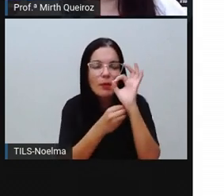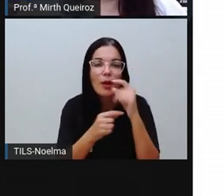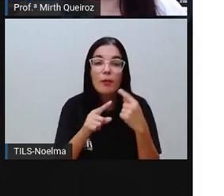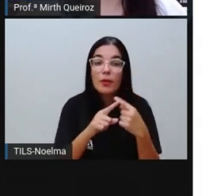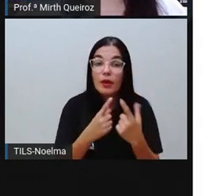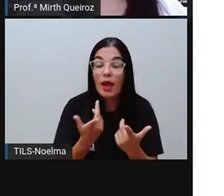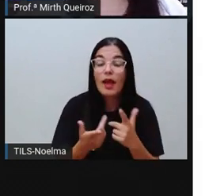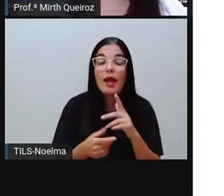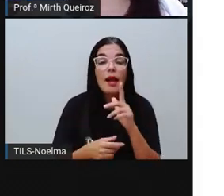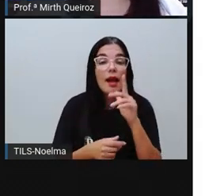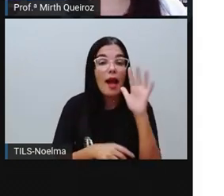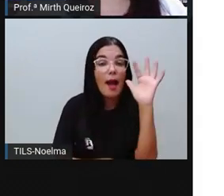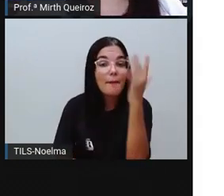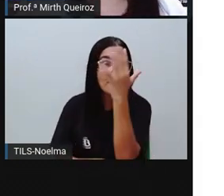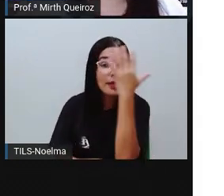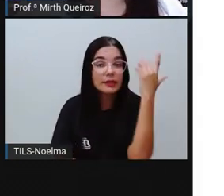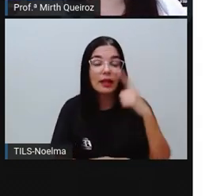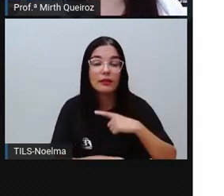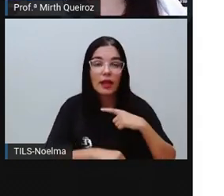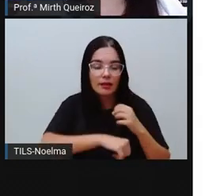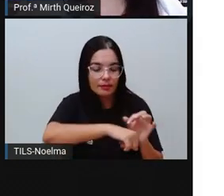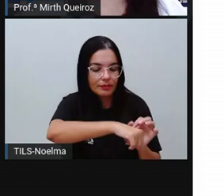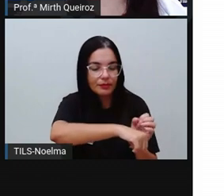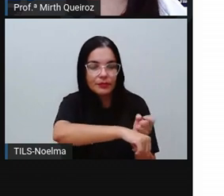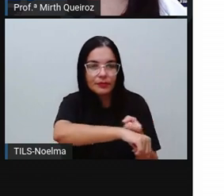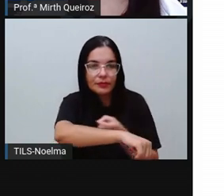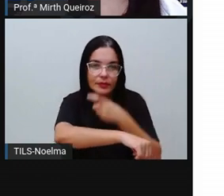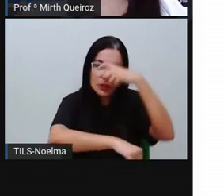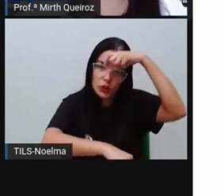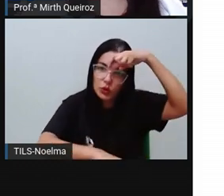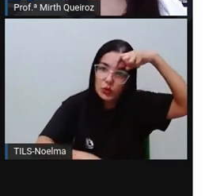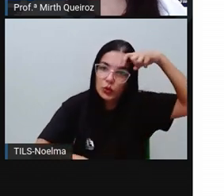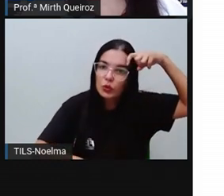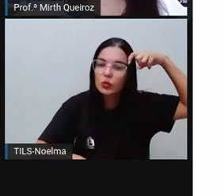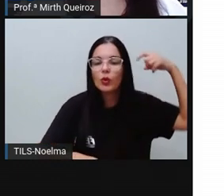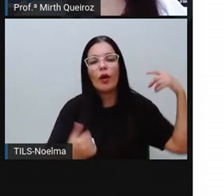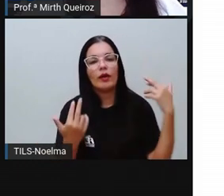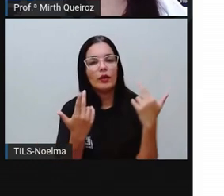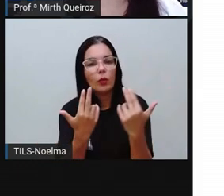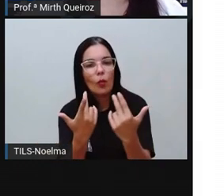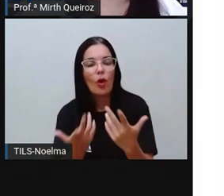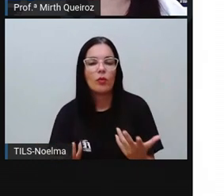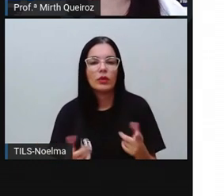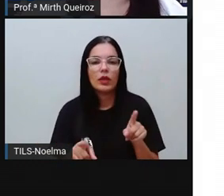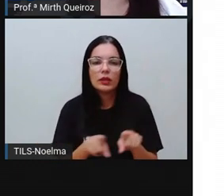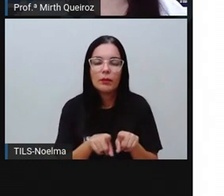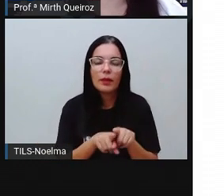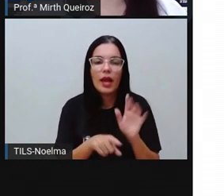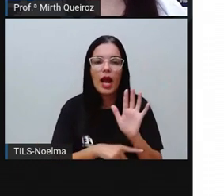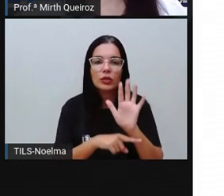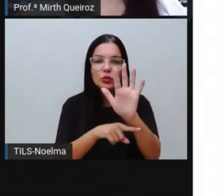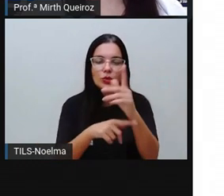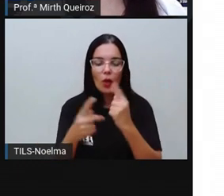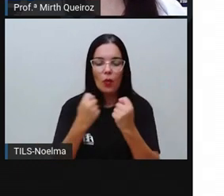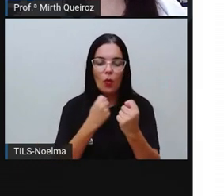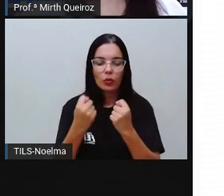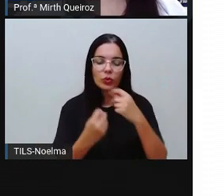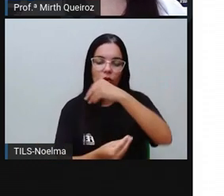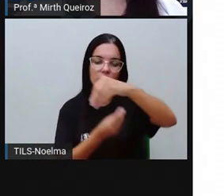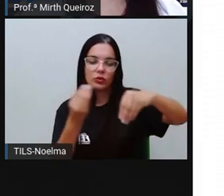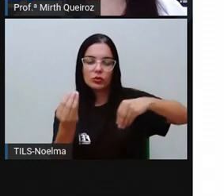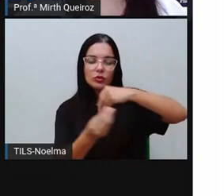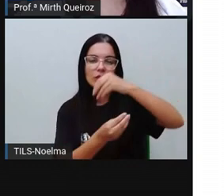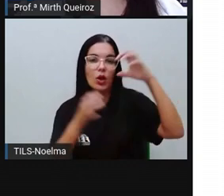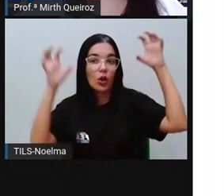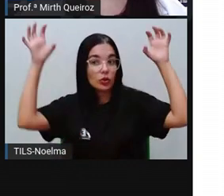elas transpiram a partir das suas folhas, certo? E assim contribuem para a regulação aí do ciclo